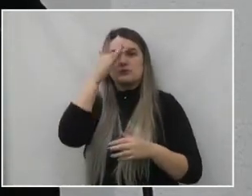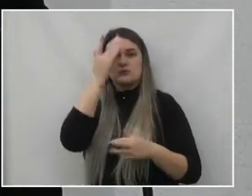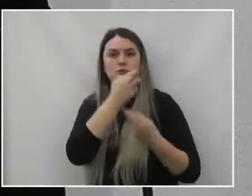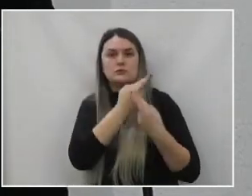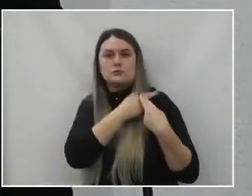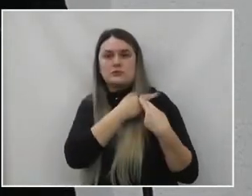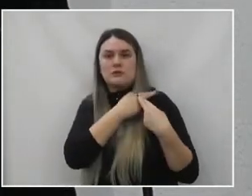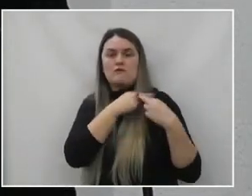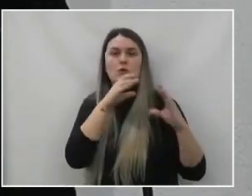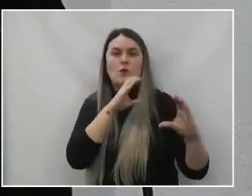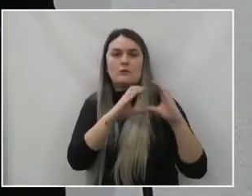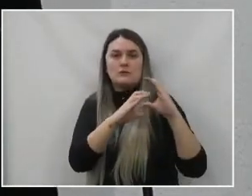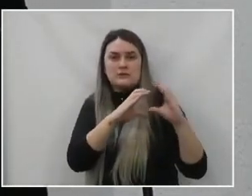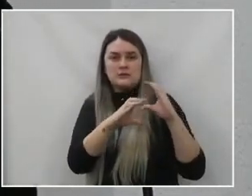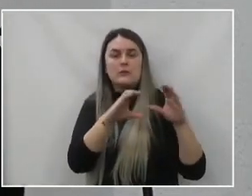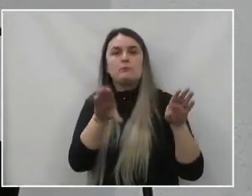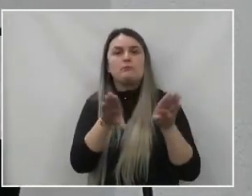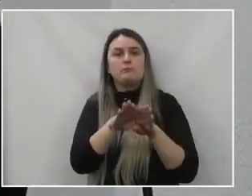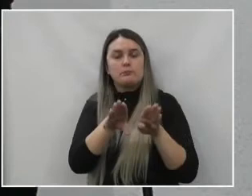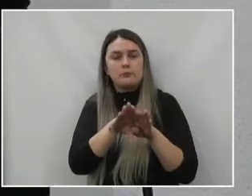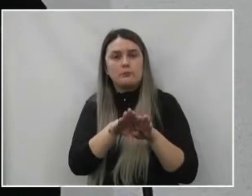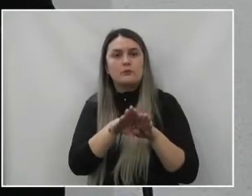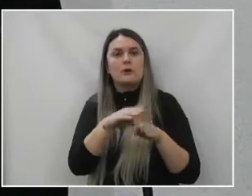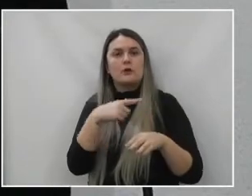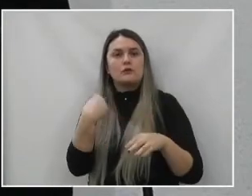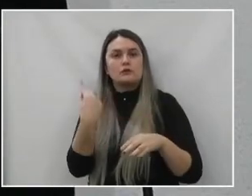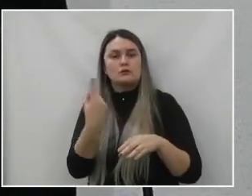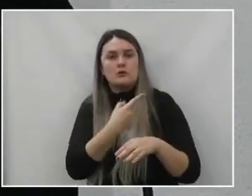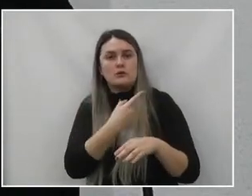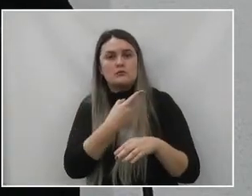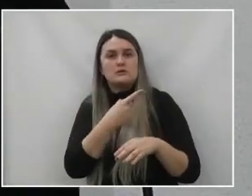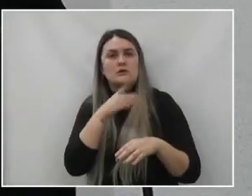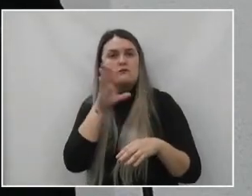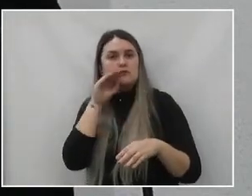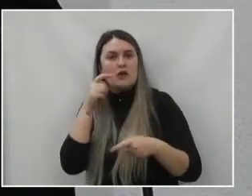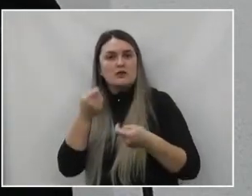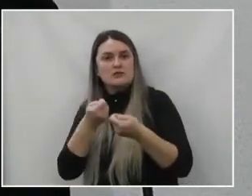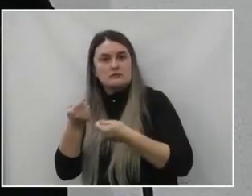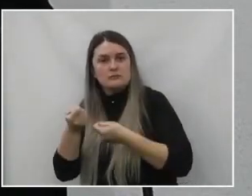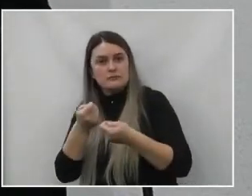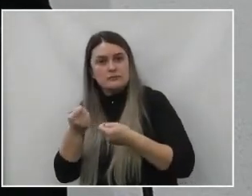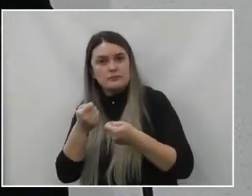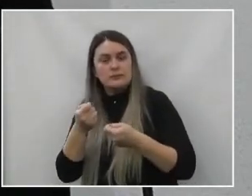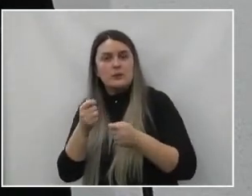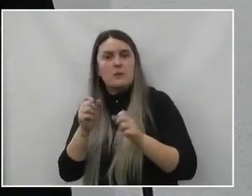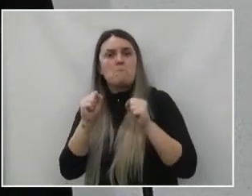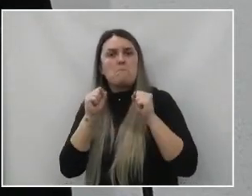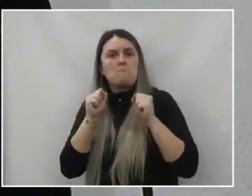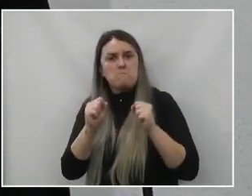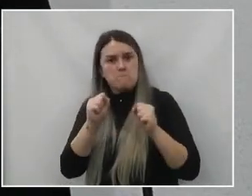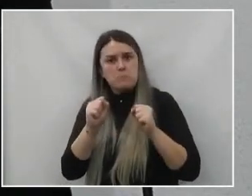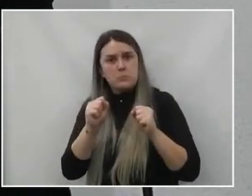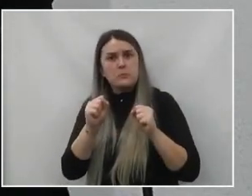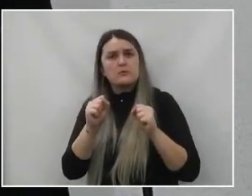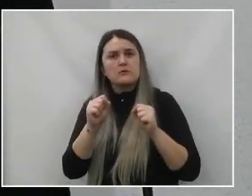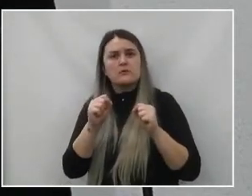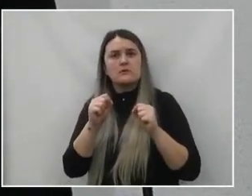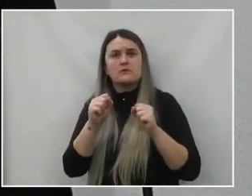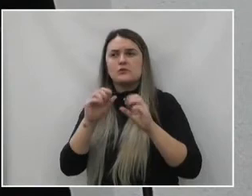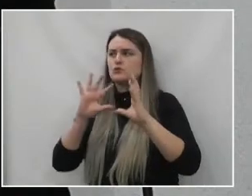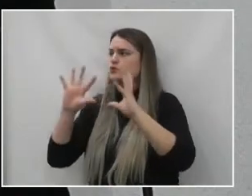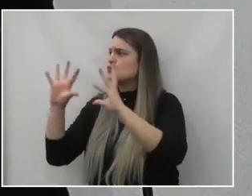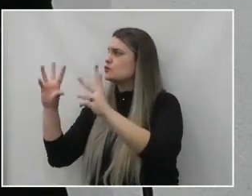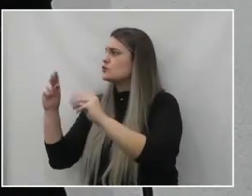também com a nossa equipe do nosso administrador, para que possa viabilizar para todos os